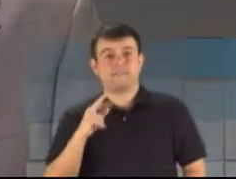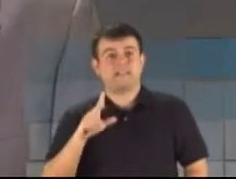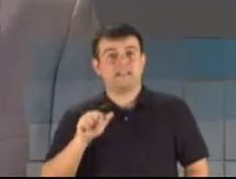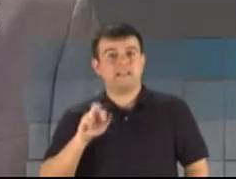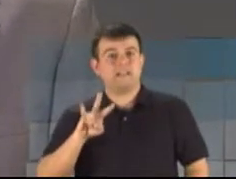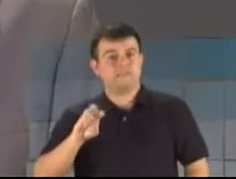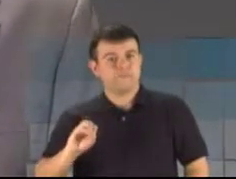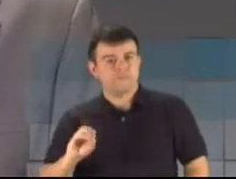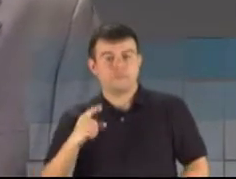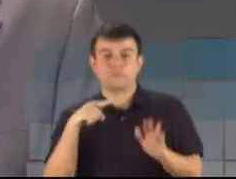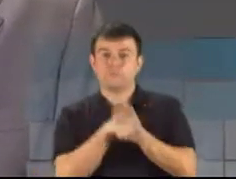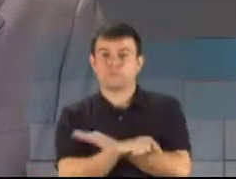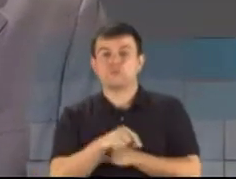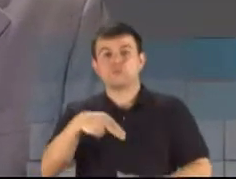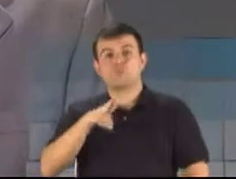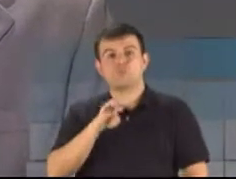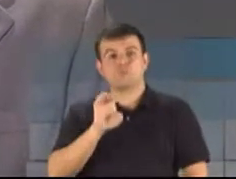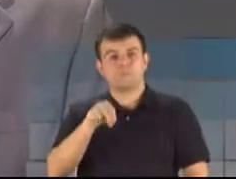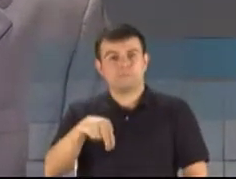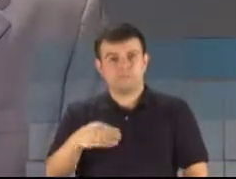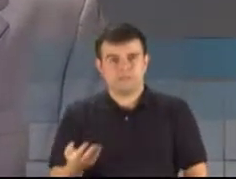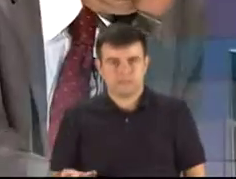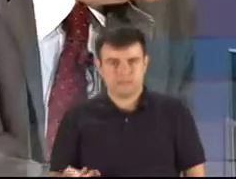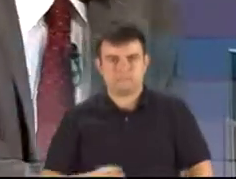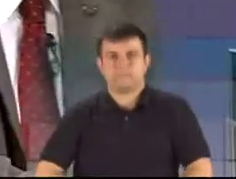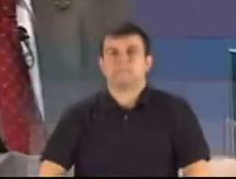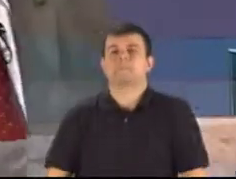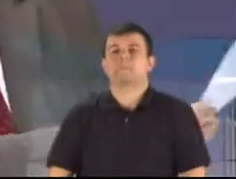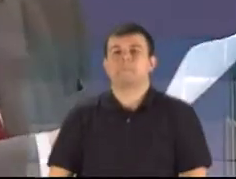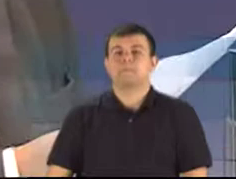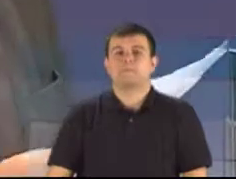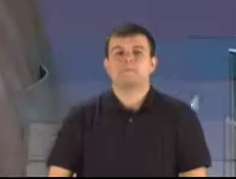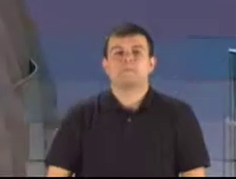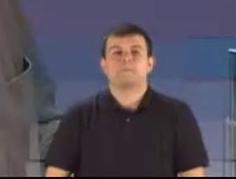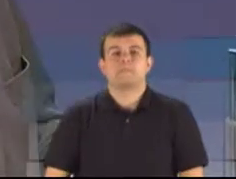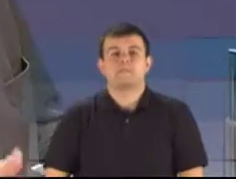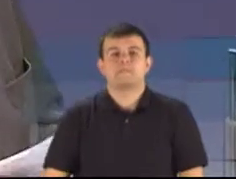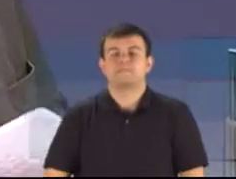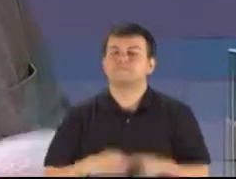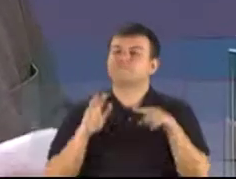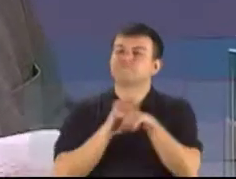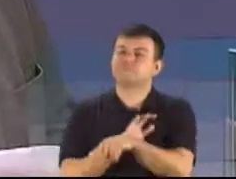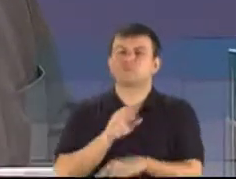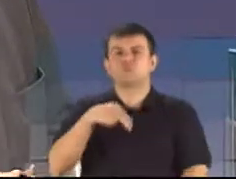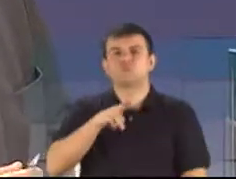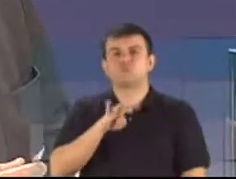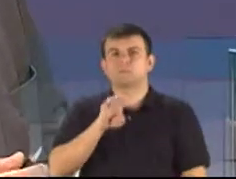para o candidato Númen Medeiros. Um minuto para a sua pergunta. Candidato Númen,